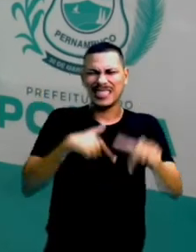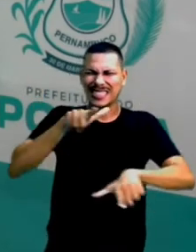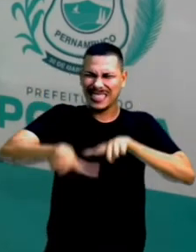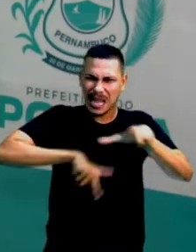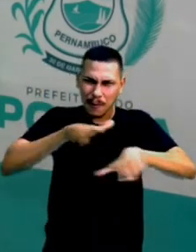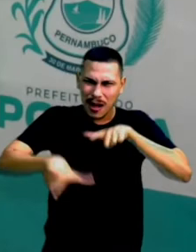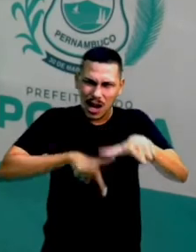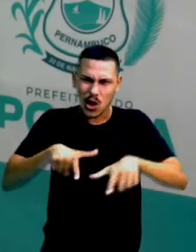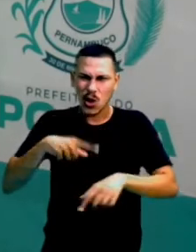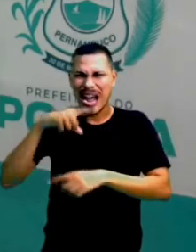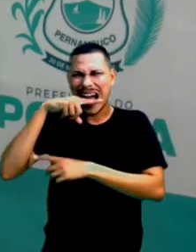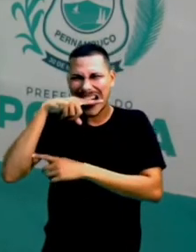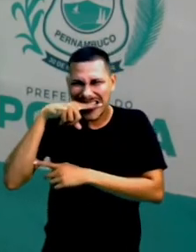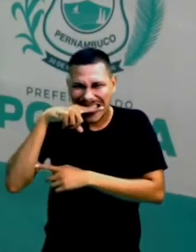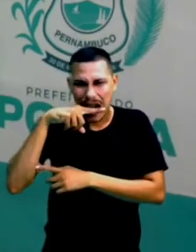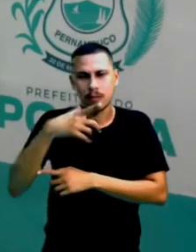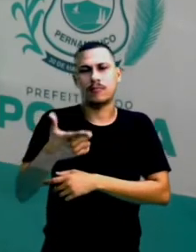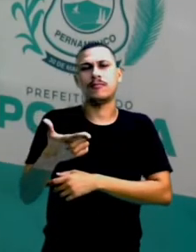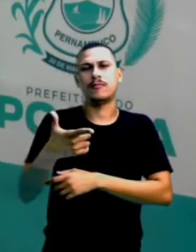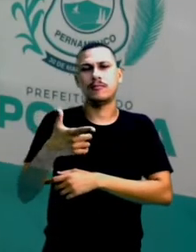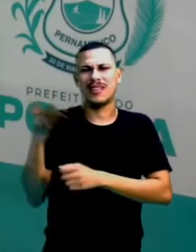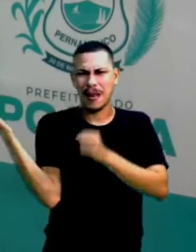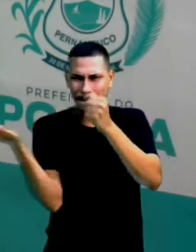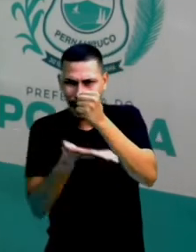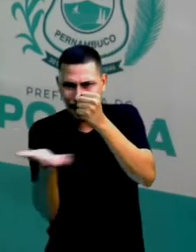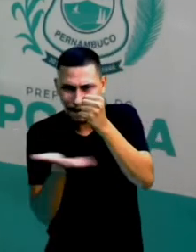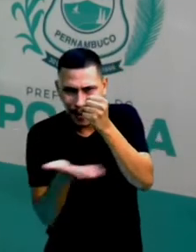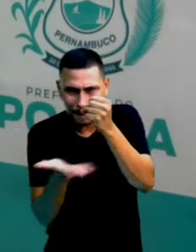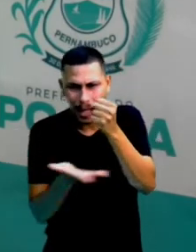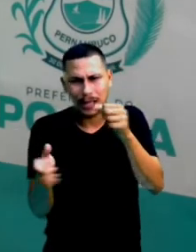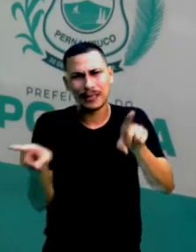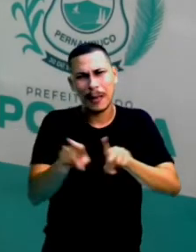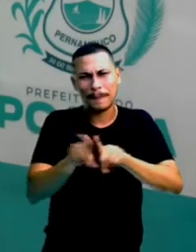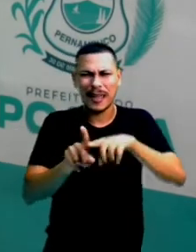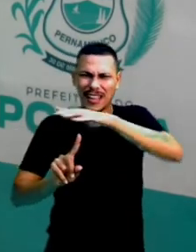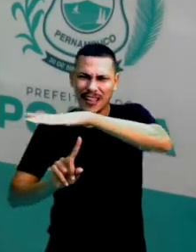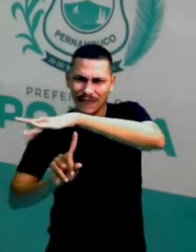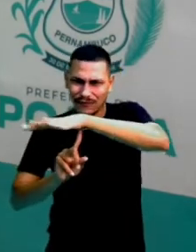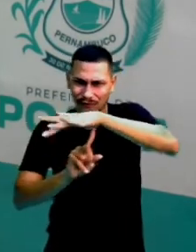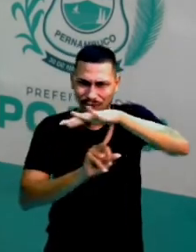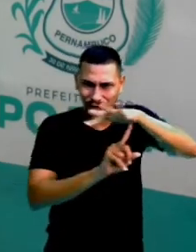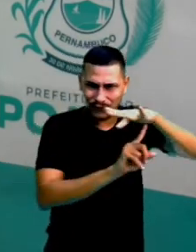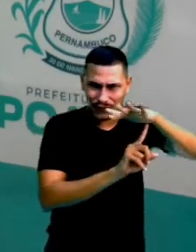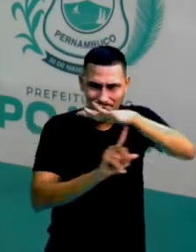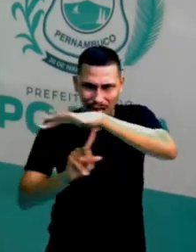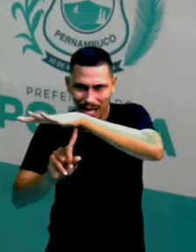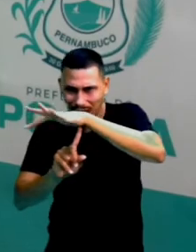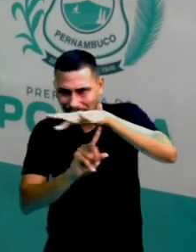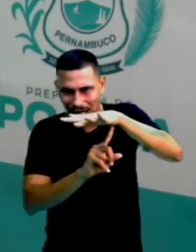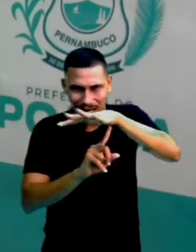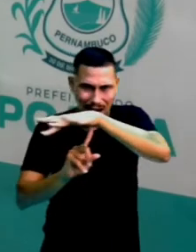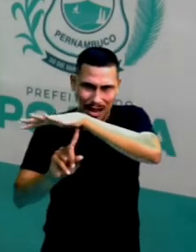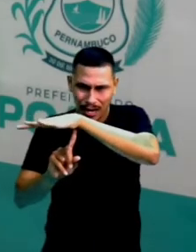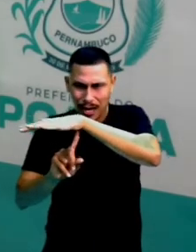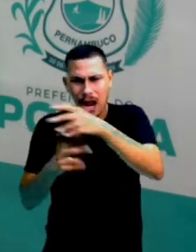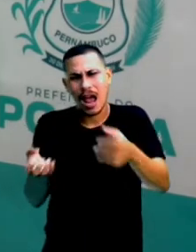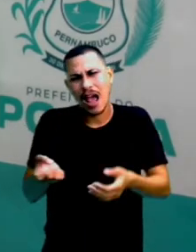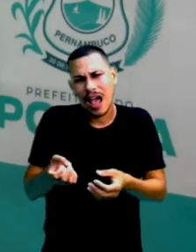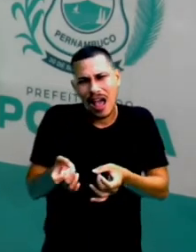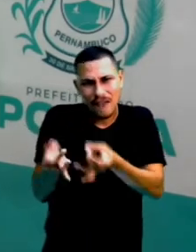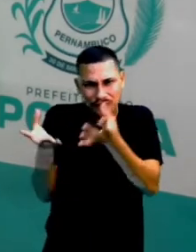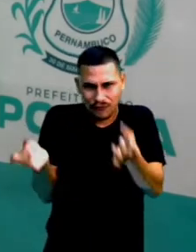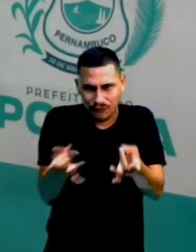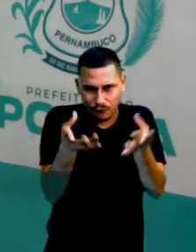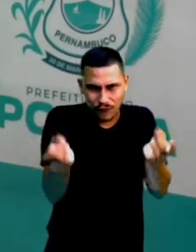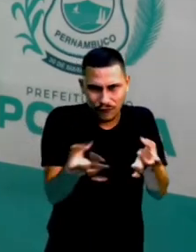Ele trabalhou na feira da cidade Vendendo colher de pau Que ele mesmo fazia Ele trabalhou como ajudante pedreiro